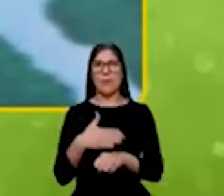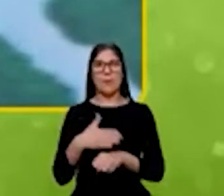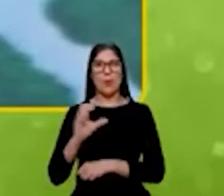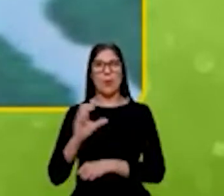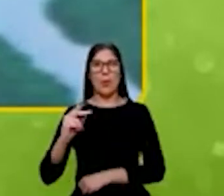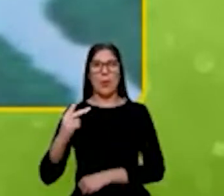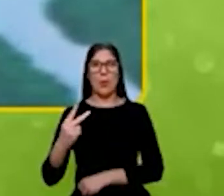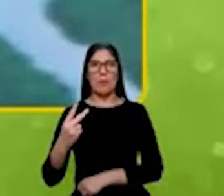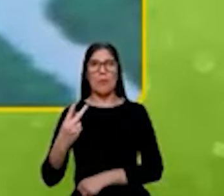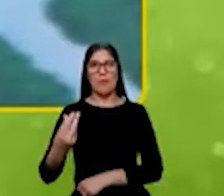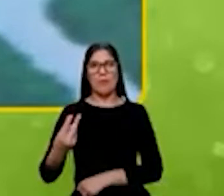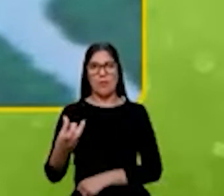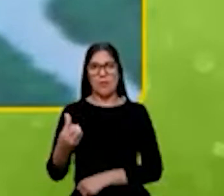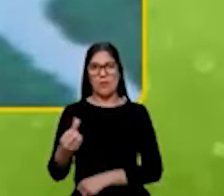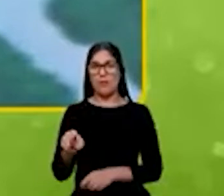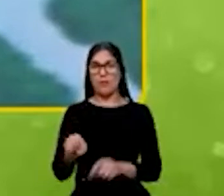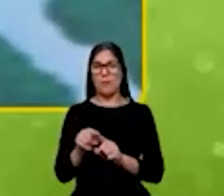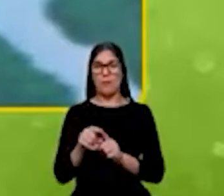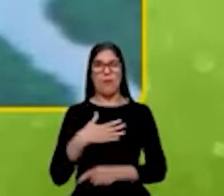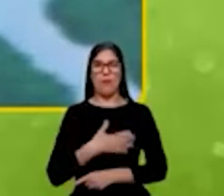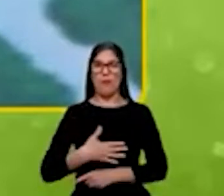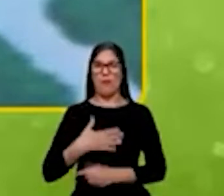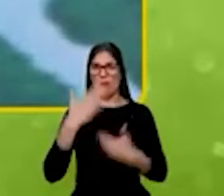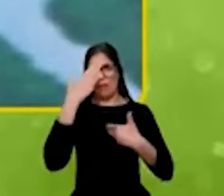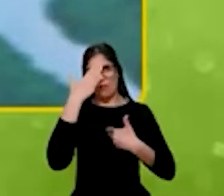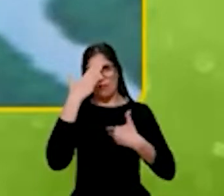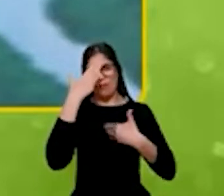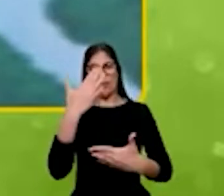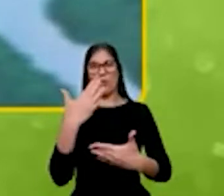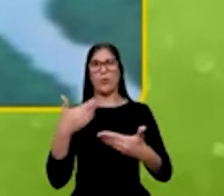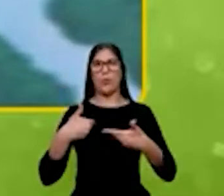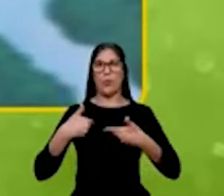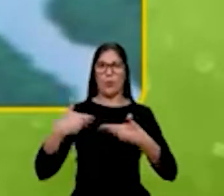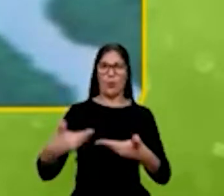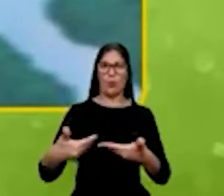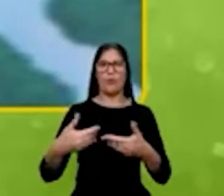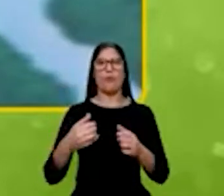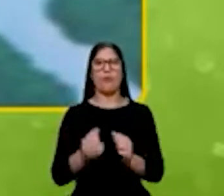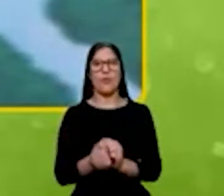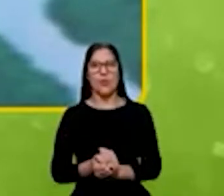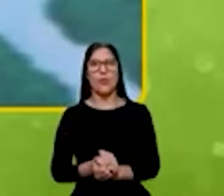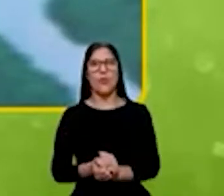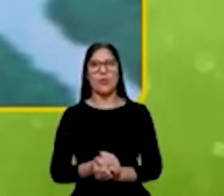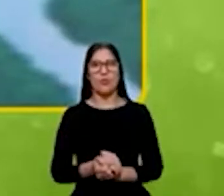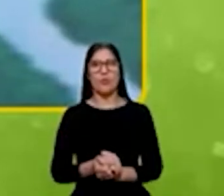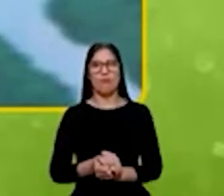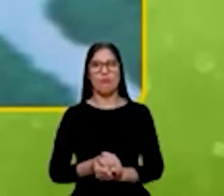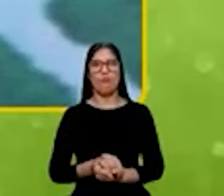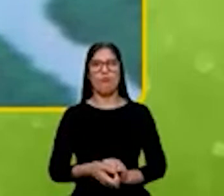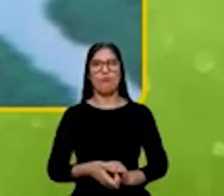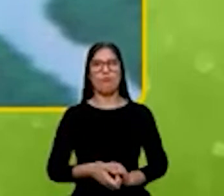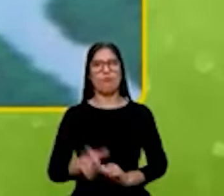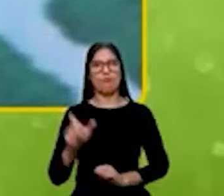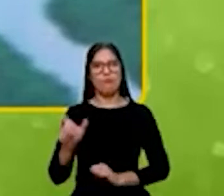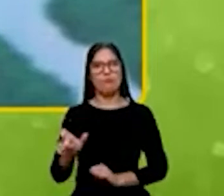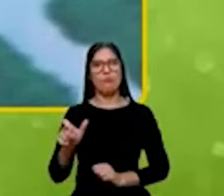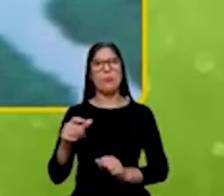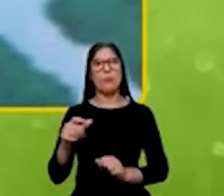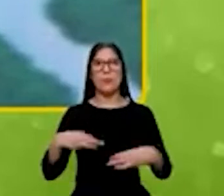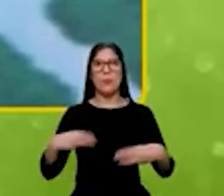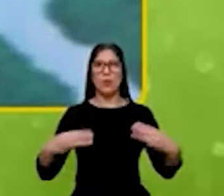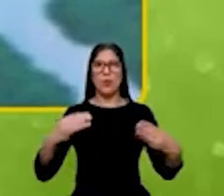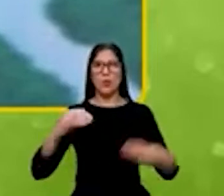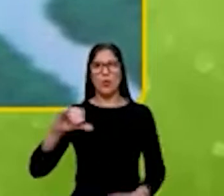Queria agradecer bastante ao convite, ao convite do MMA, na pessoa do ministro Joaquim Leite, também aqui